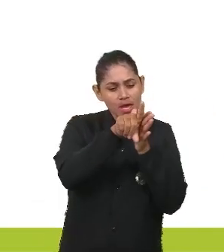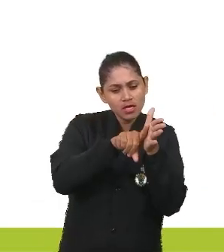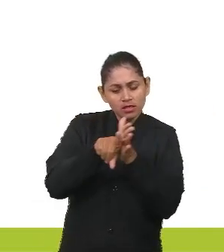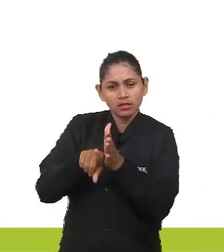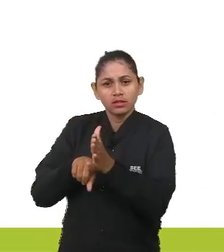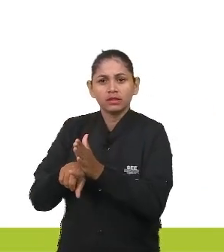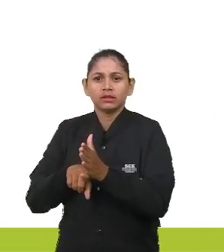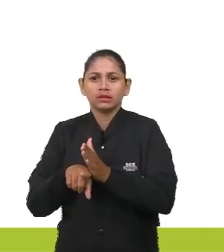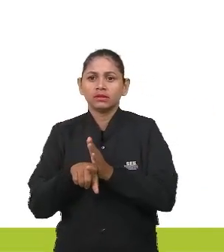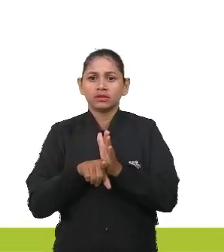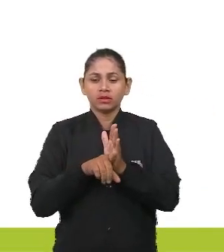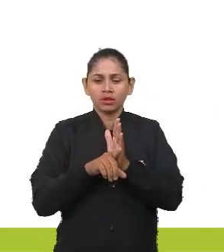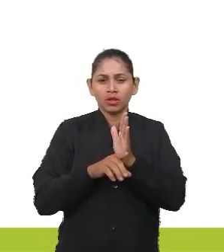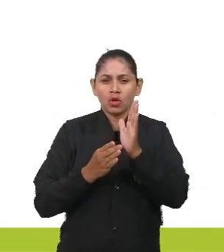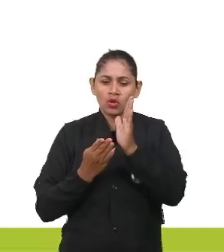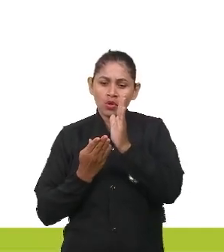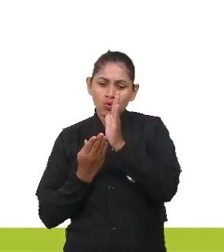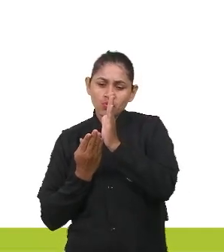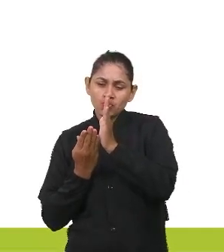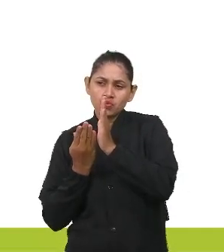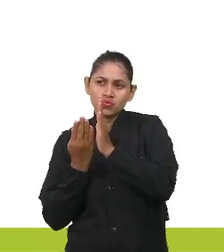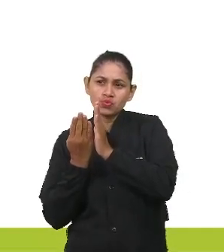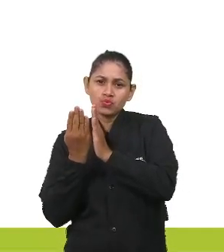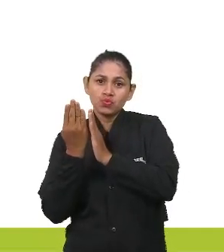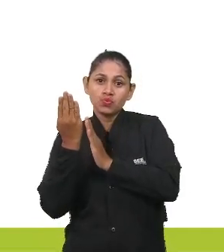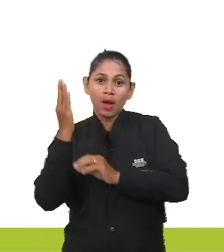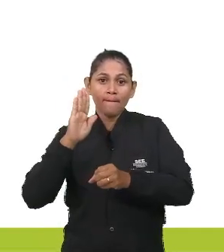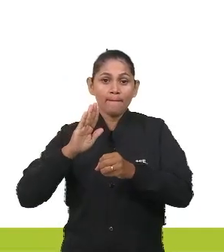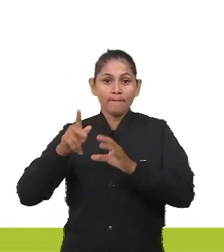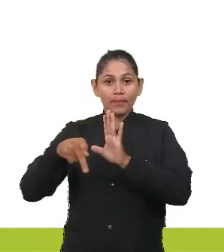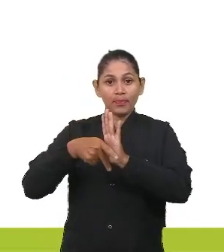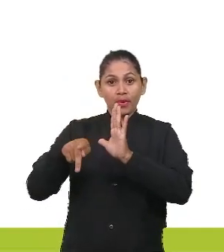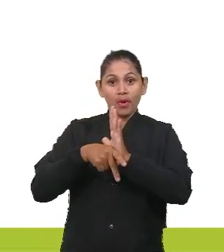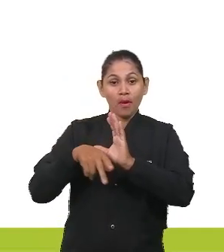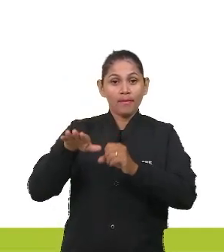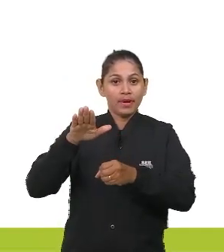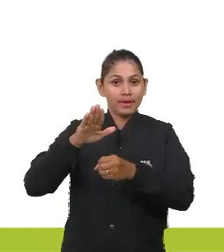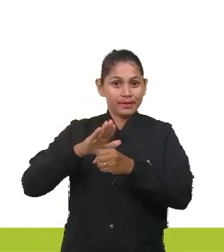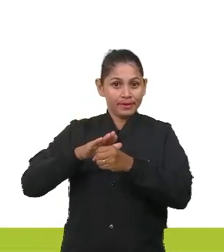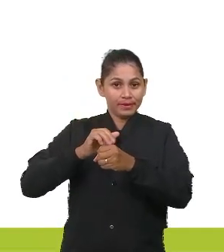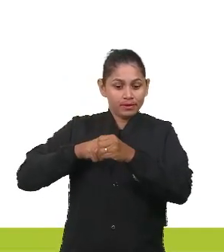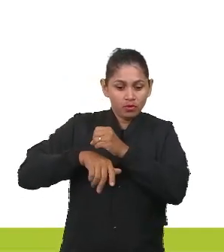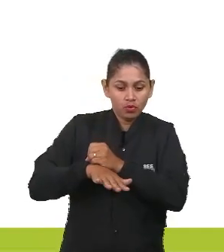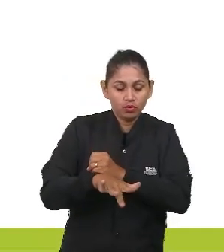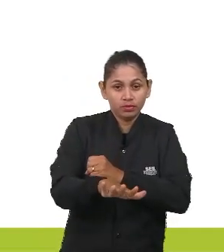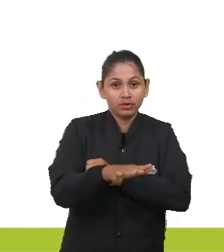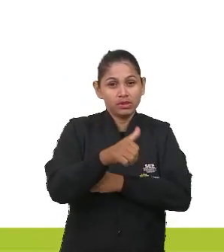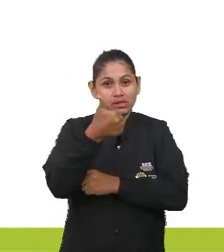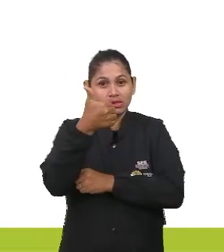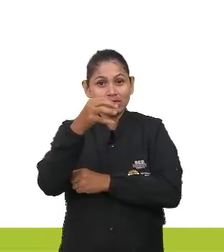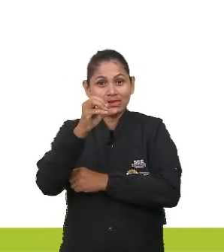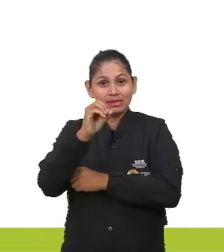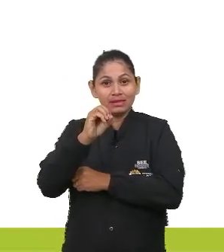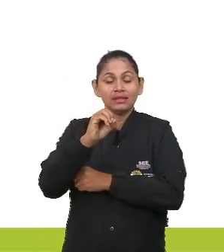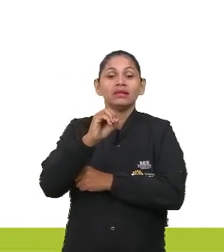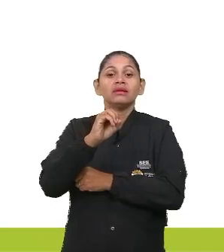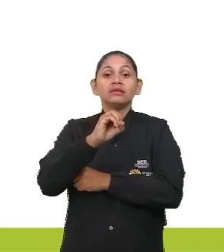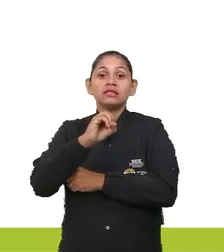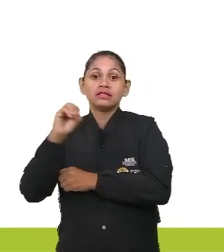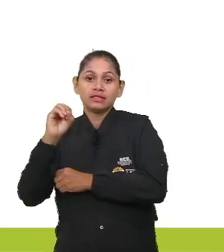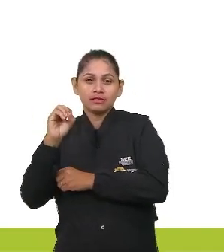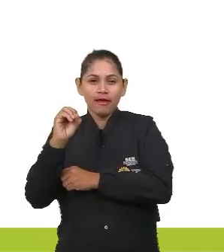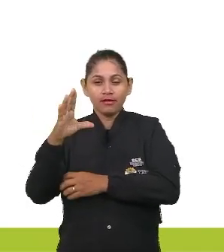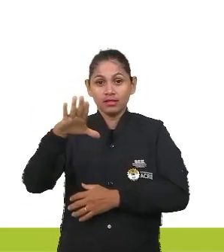de ranking do saneamento básico nas 100 maiores cidades inclui os dados do